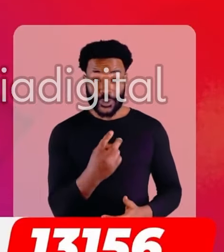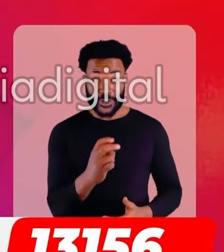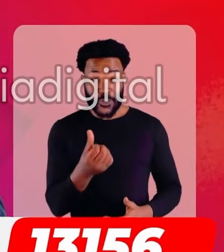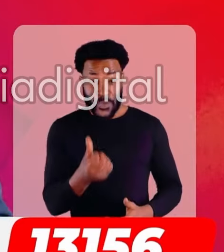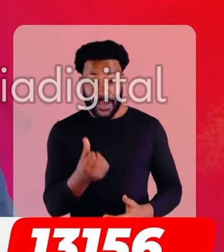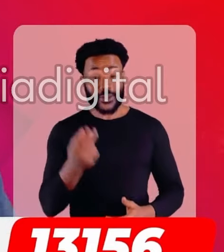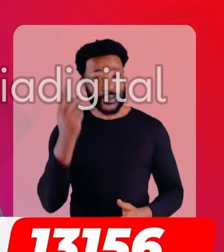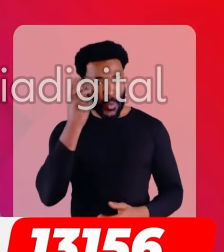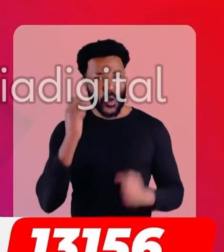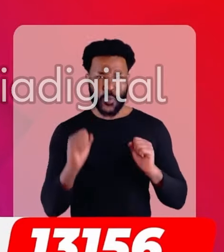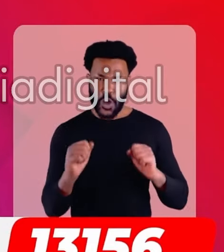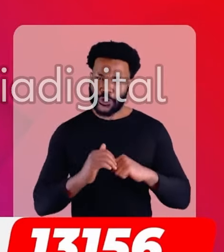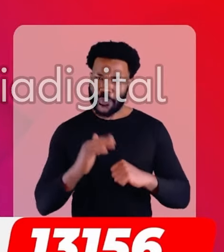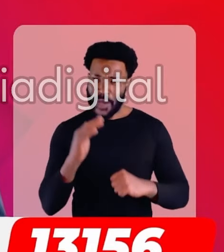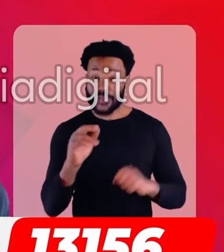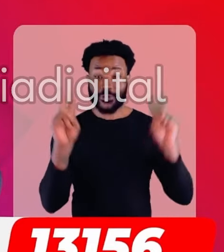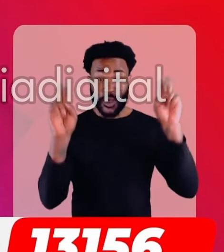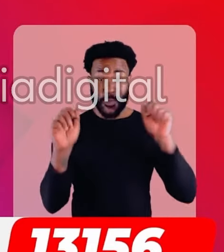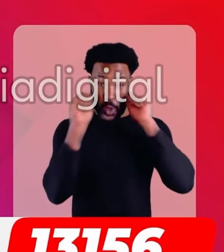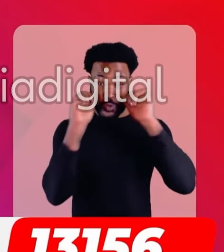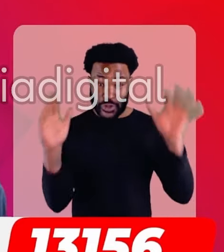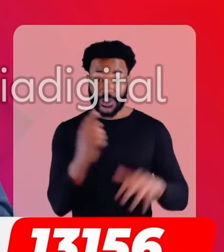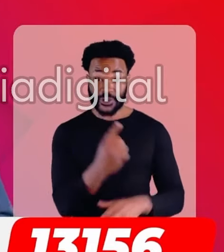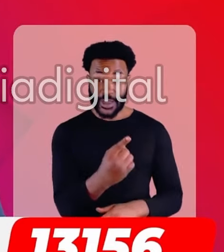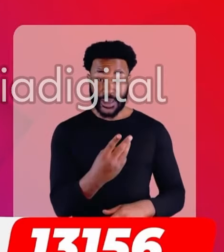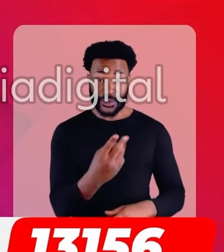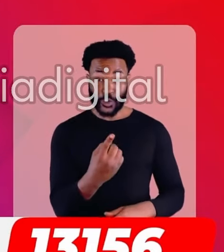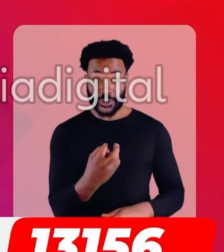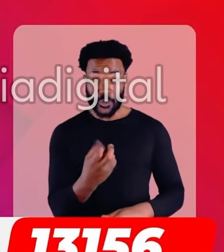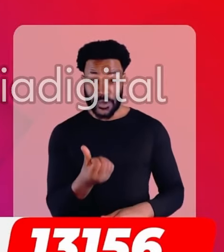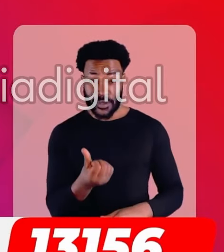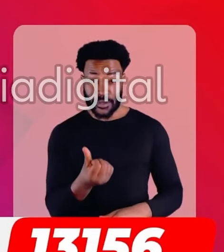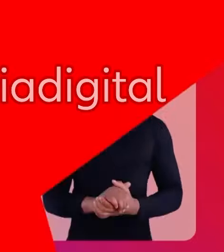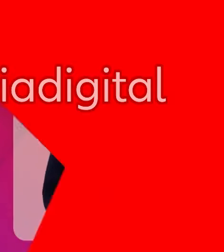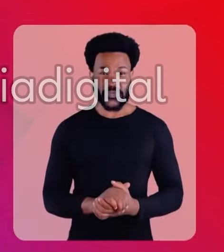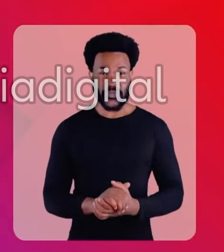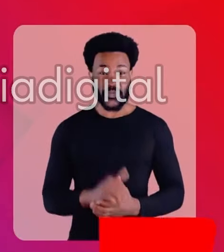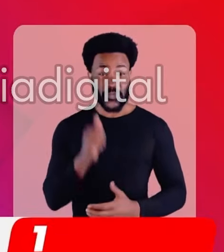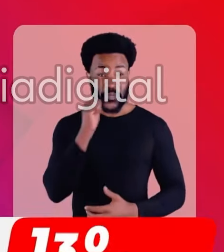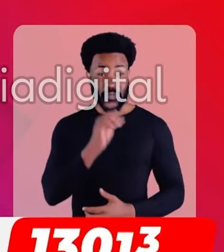13156. São Paulo pode mais pela causa autista. 13156.